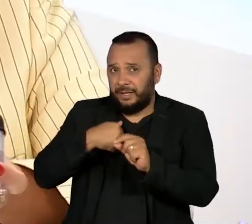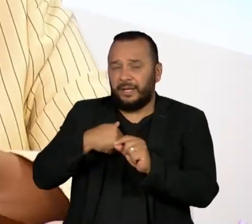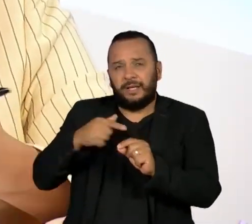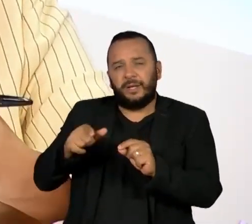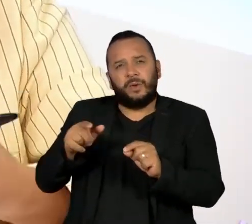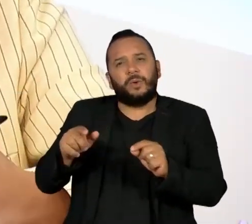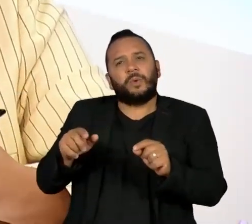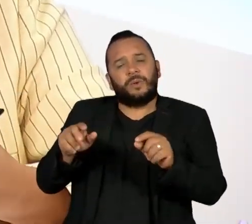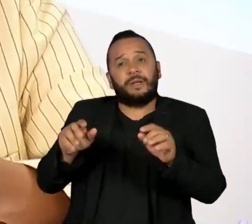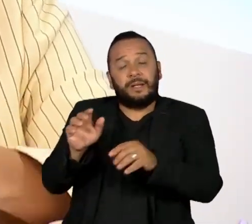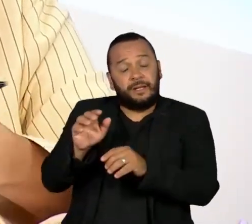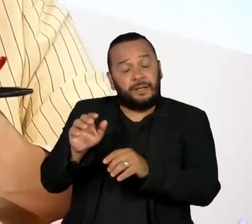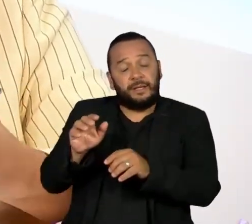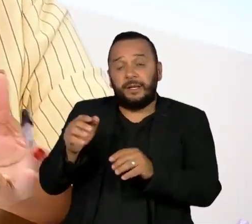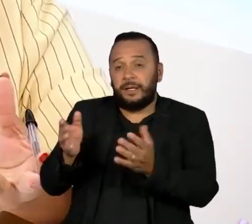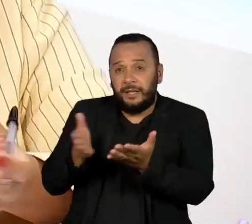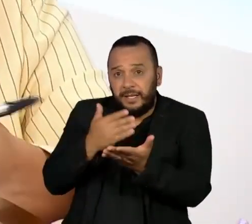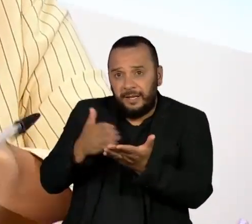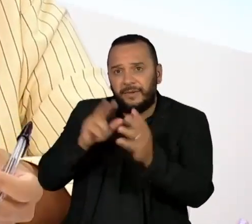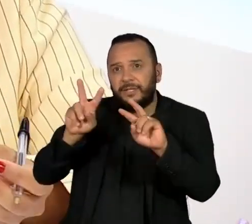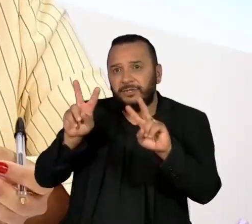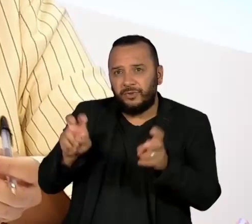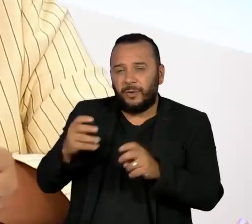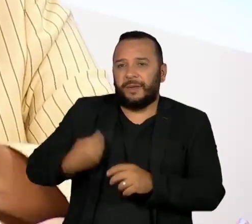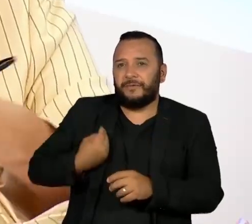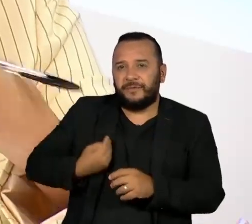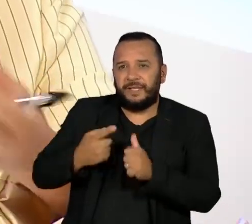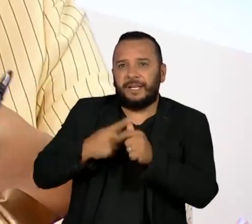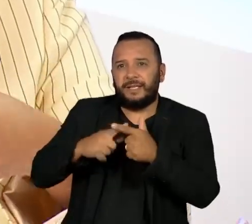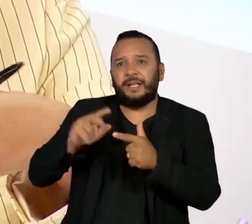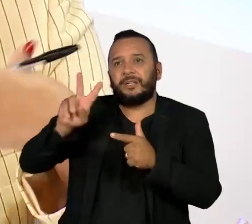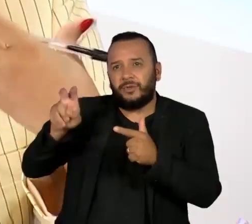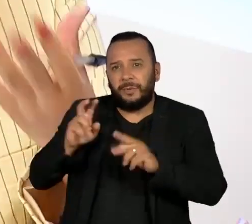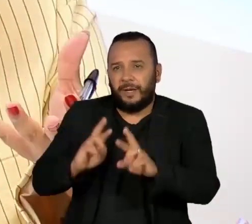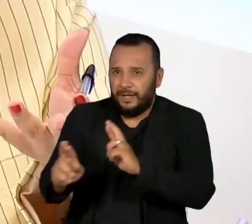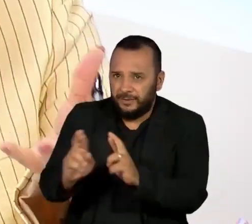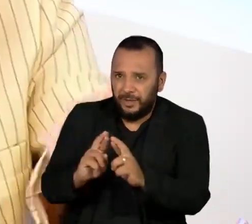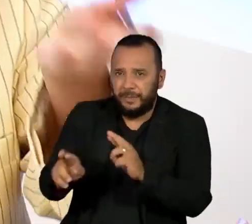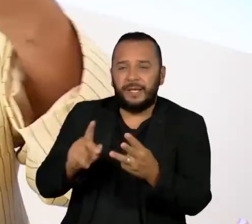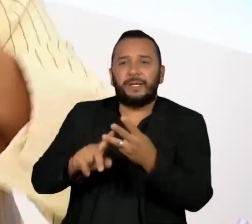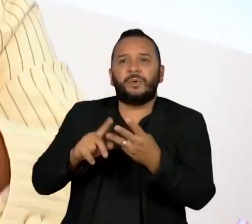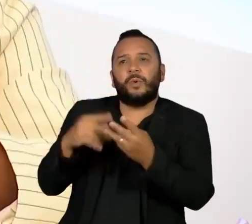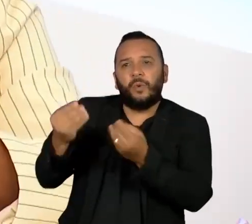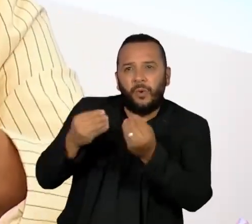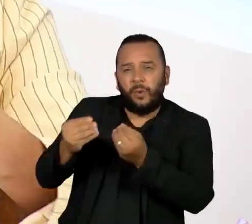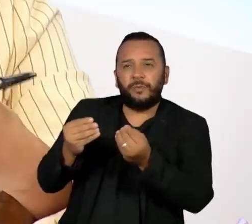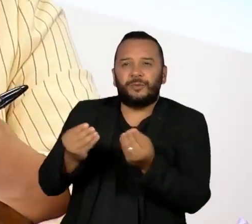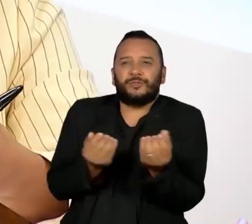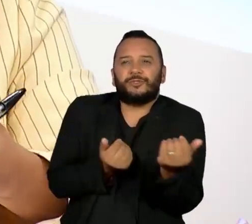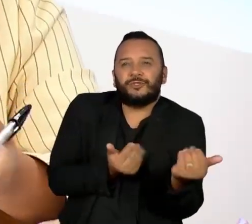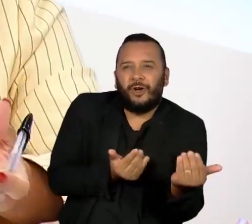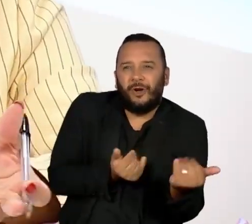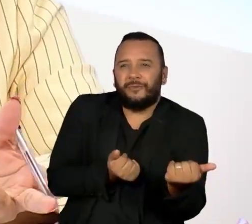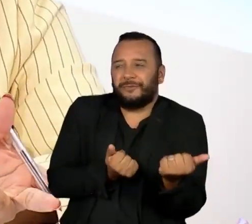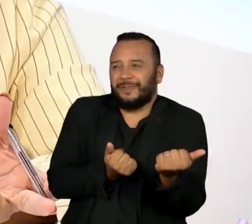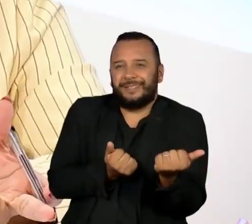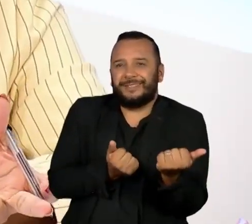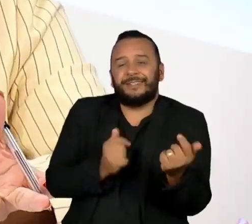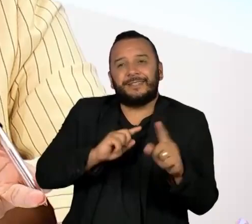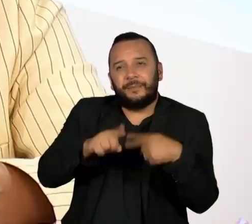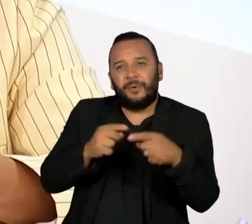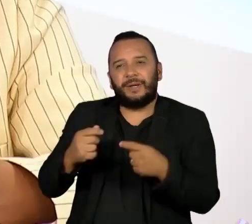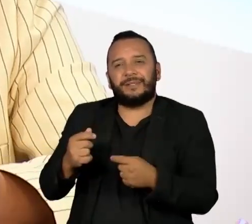a vida, sobre relacionamentos, sobre tudo aquilo que pensamos, que seremos quando somos jovens versus o que nos tornamos ao